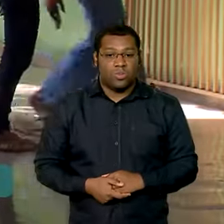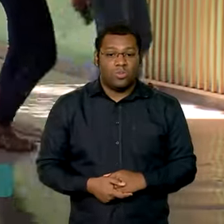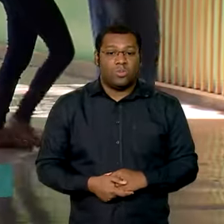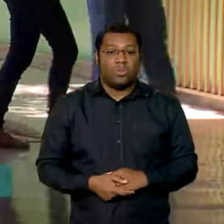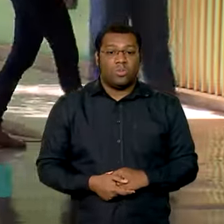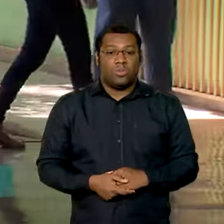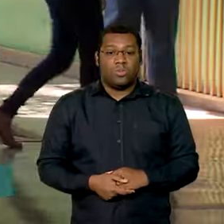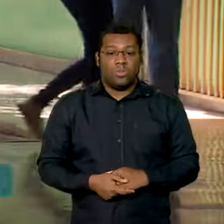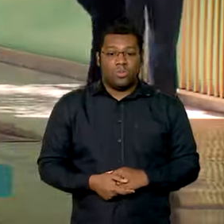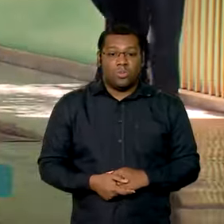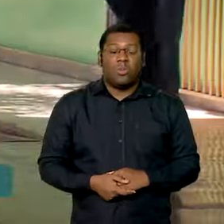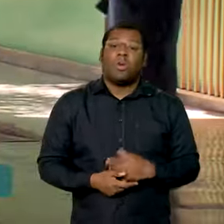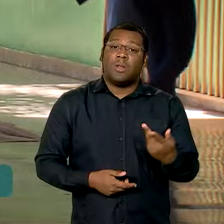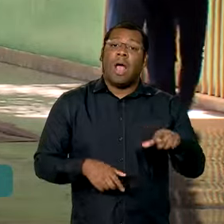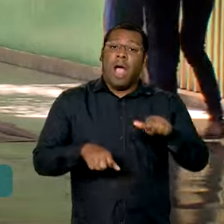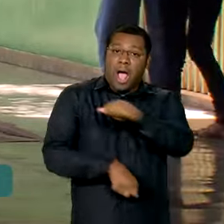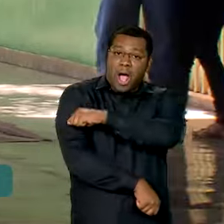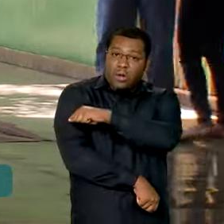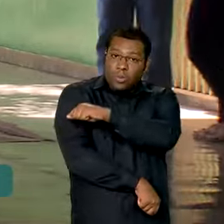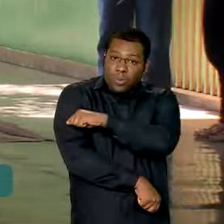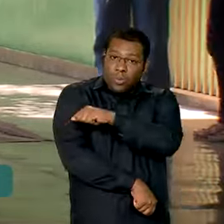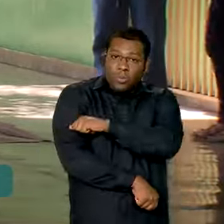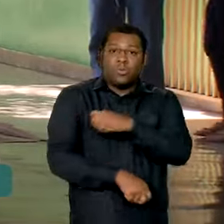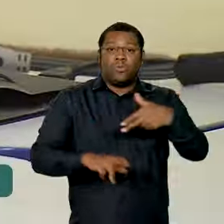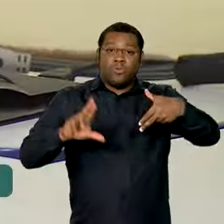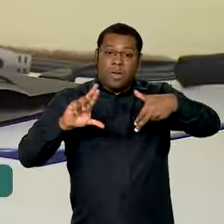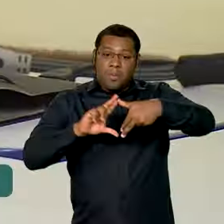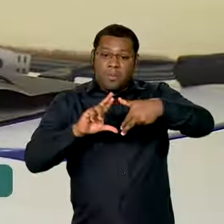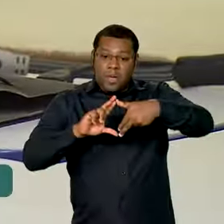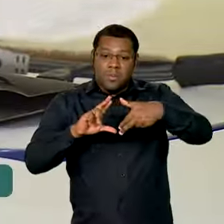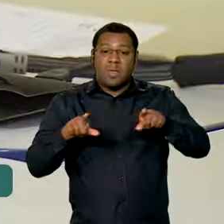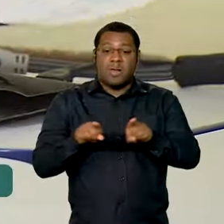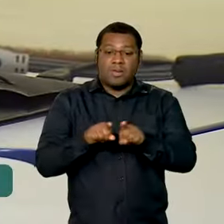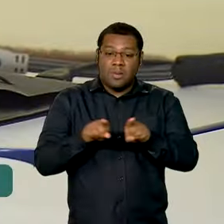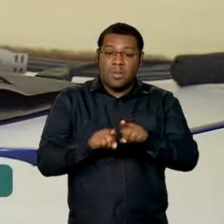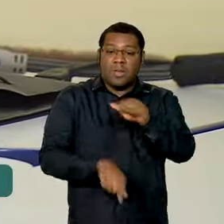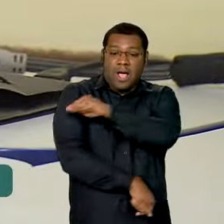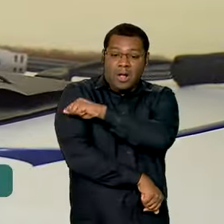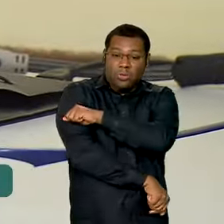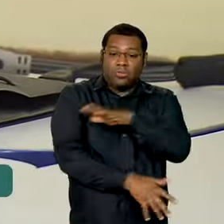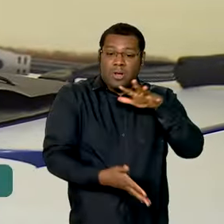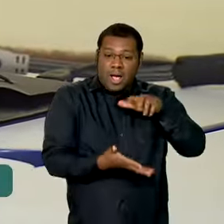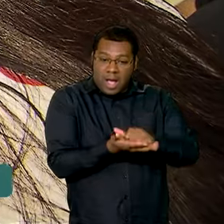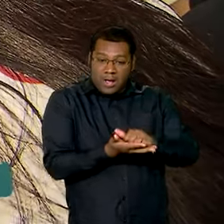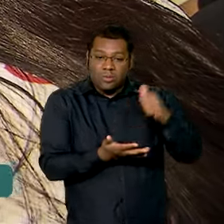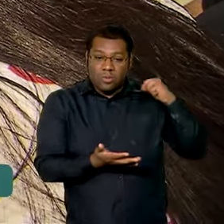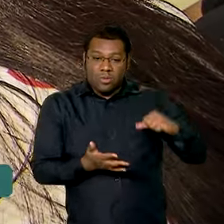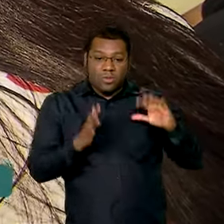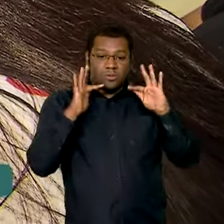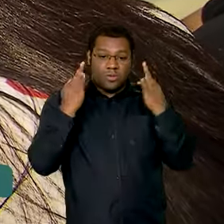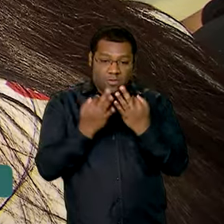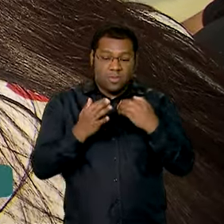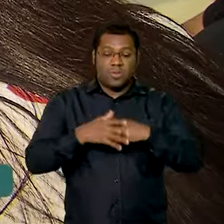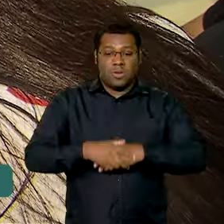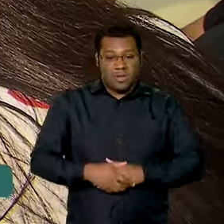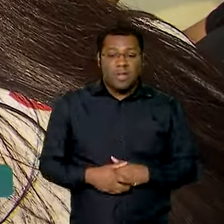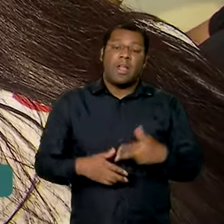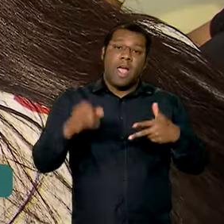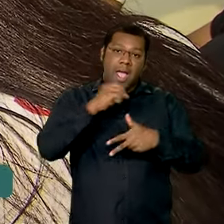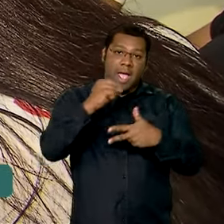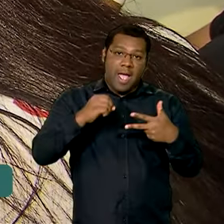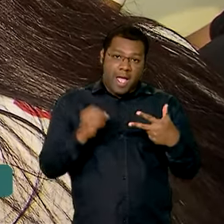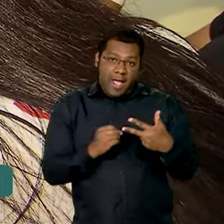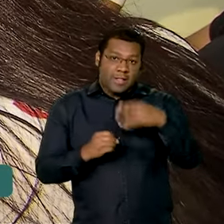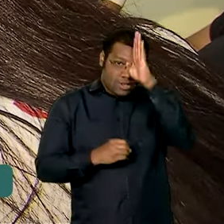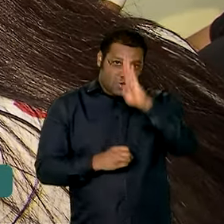participantes do programa Pé de Meia e os integrantes do Cade Único também serão beneficiados pela isenção da taxa